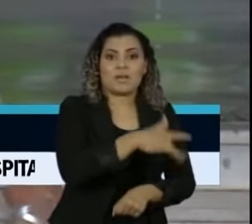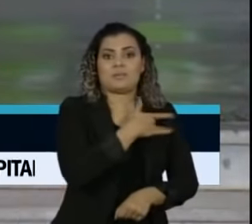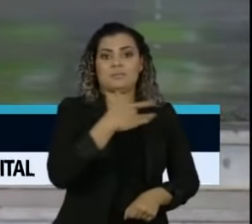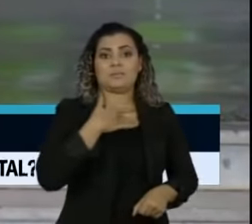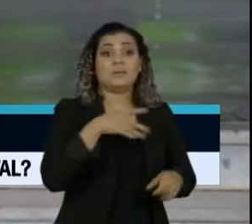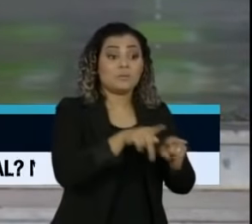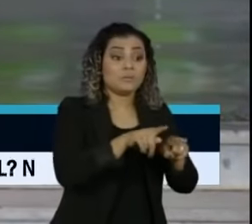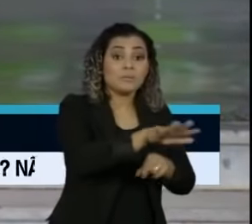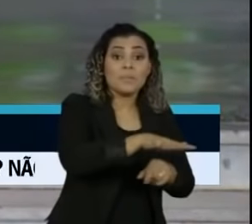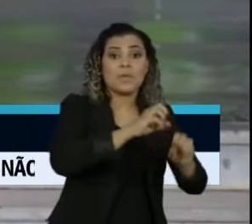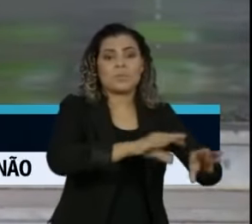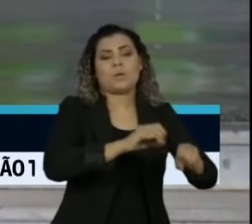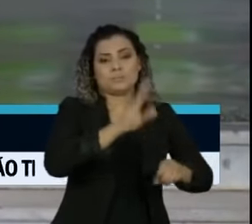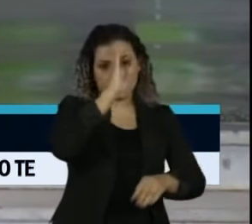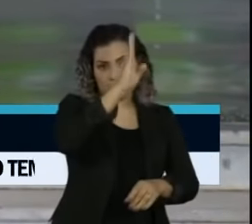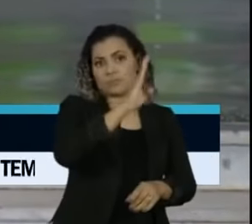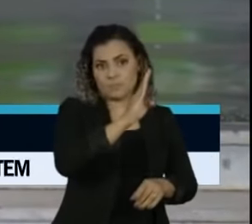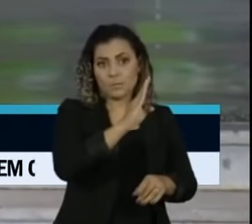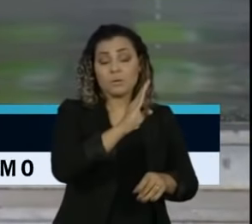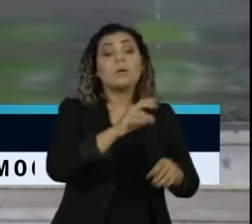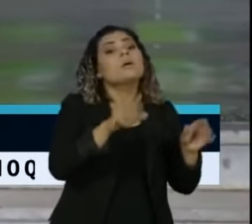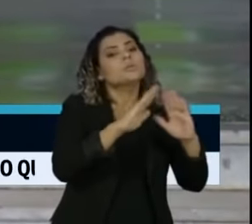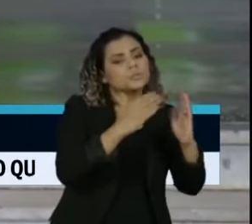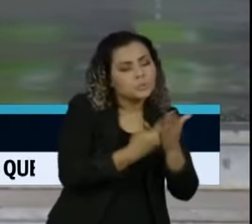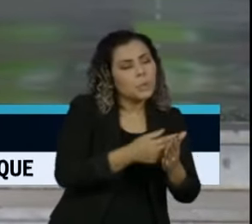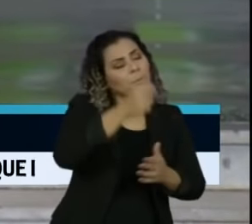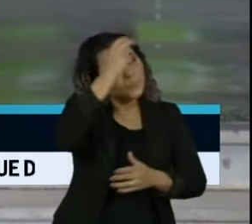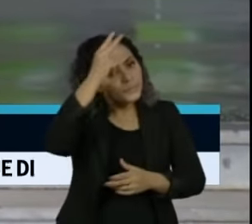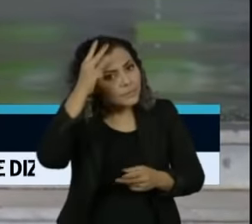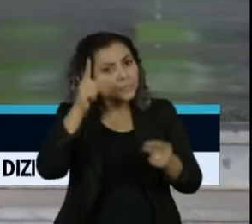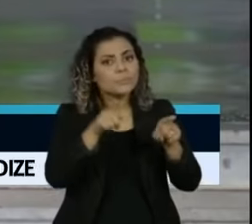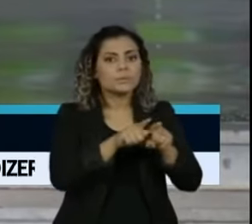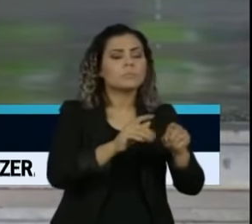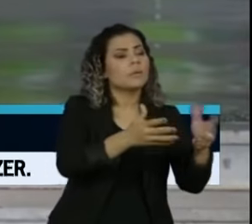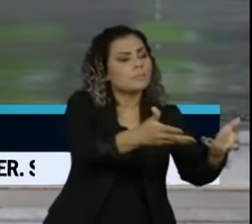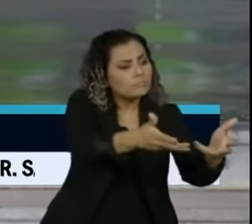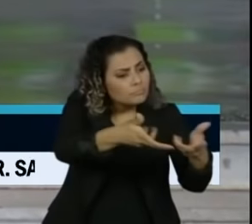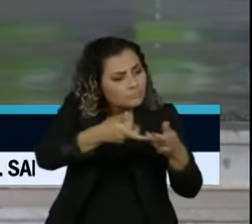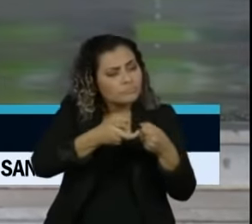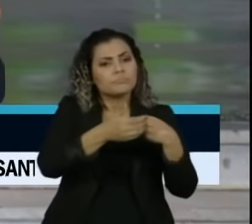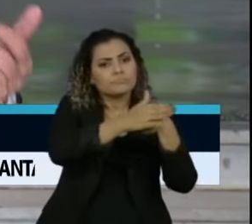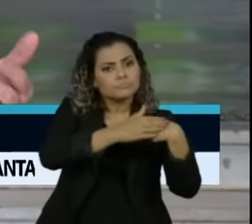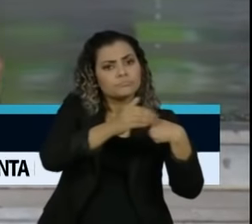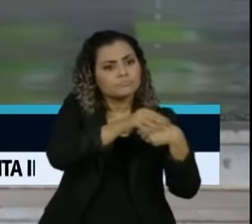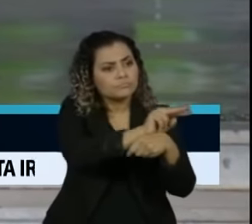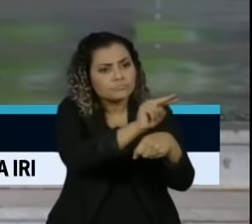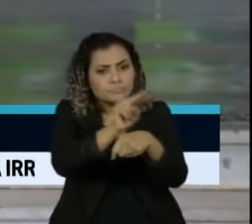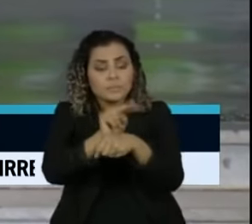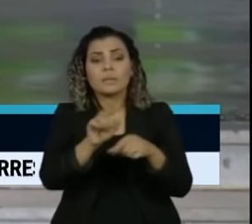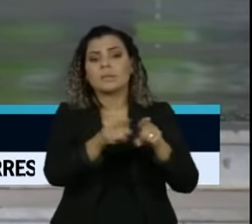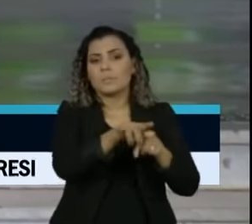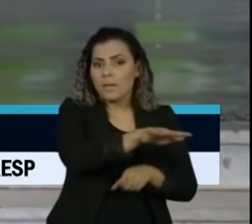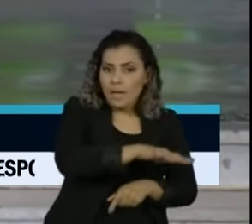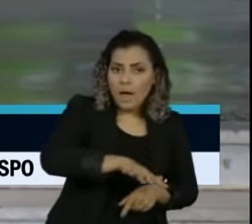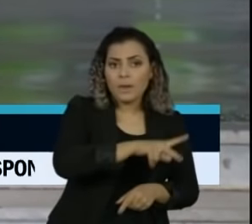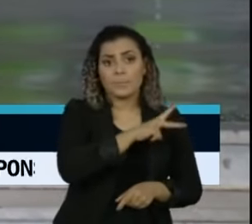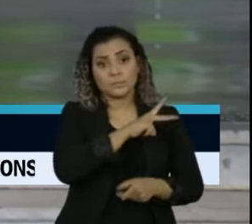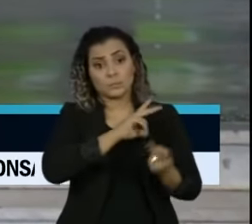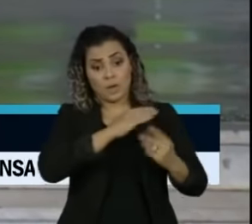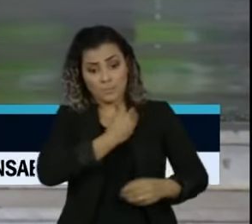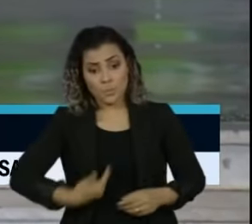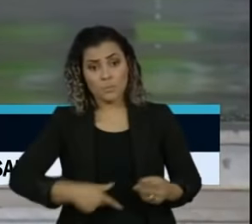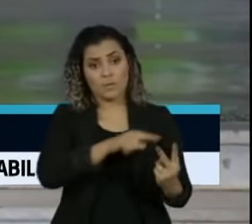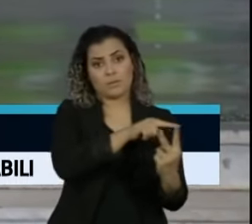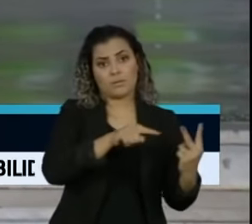Lógico que os municipais também serão acolhidos, bem como das redes privadas,